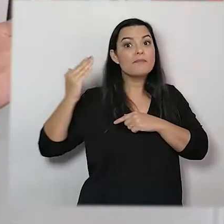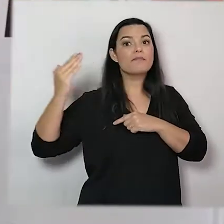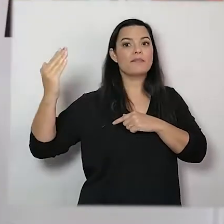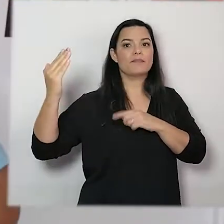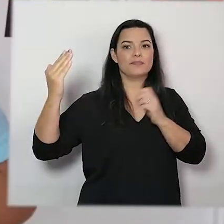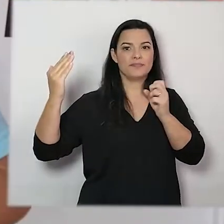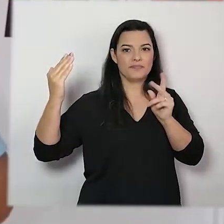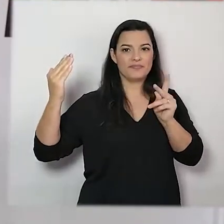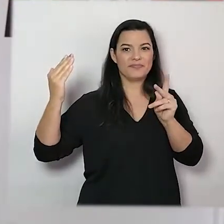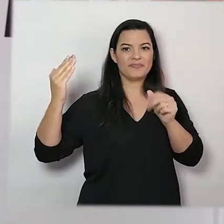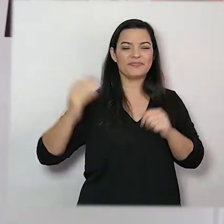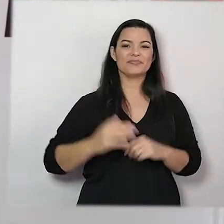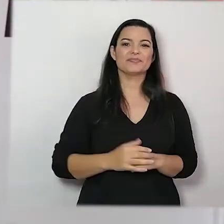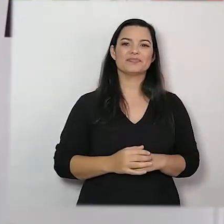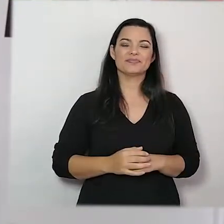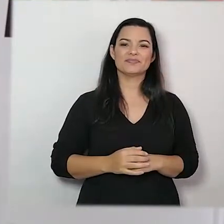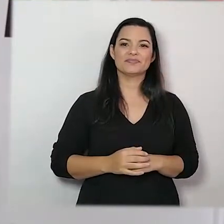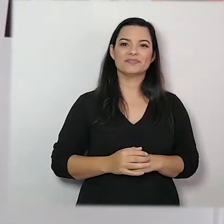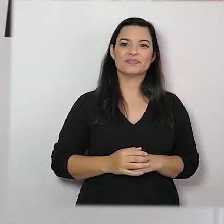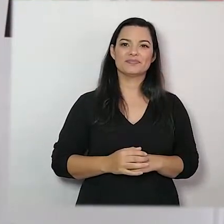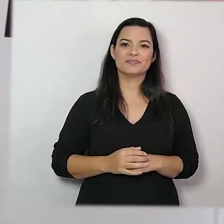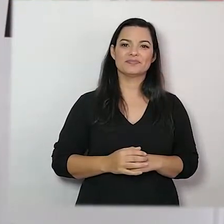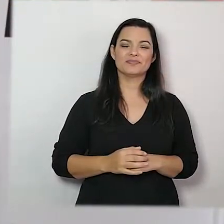estar um pouquinho distante de você.